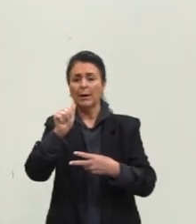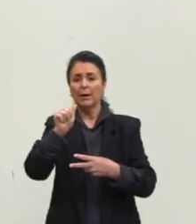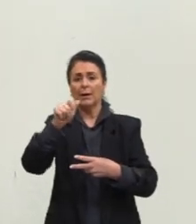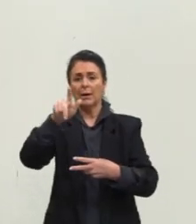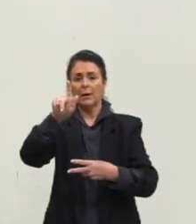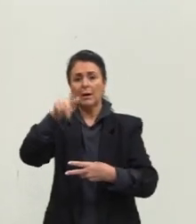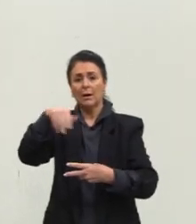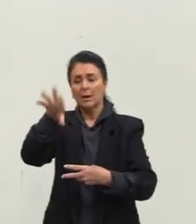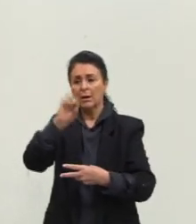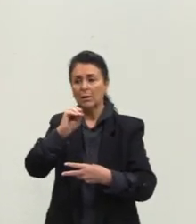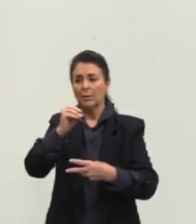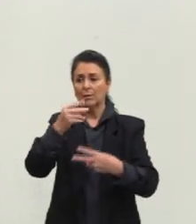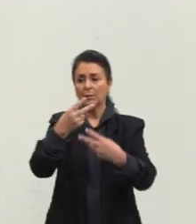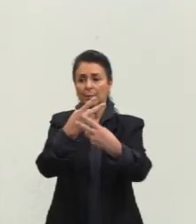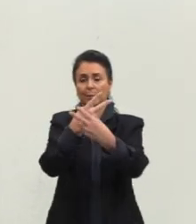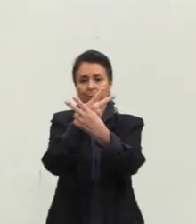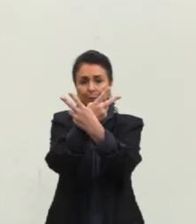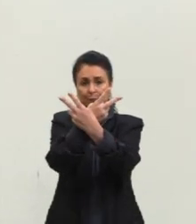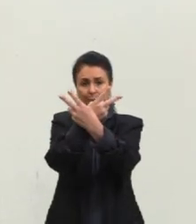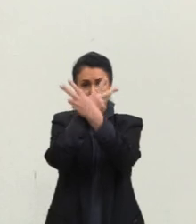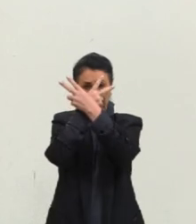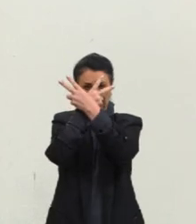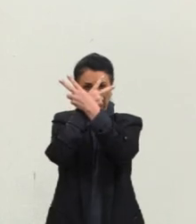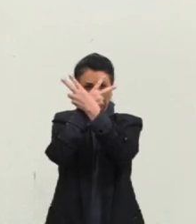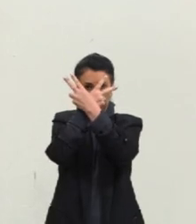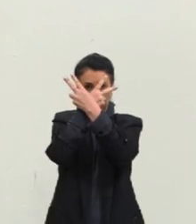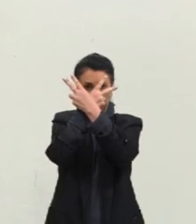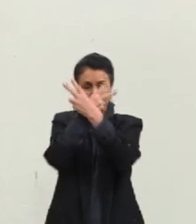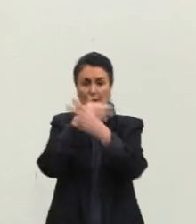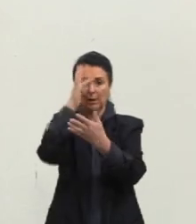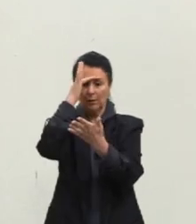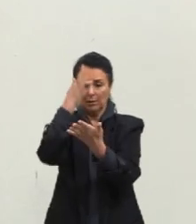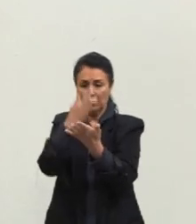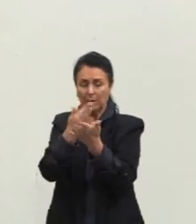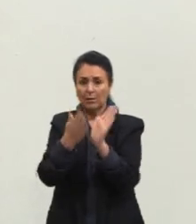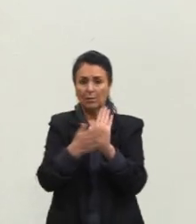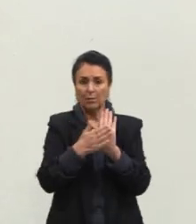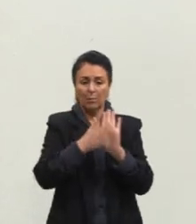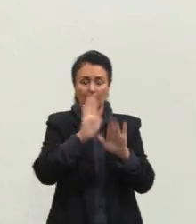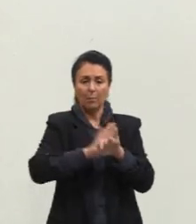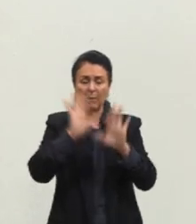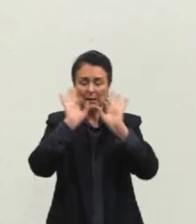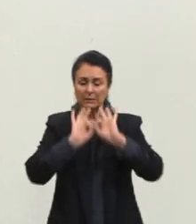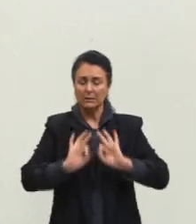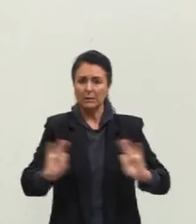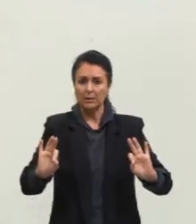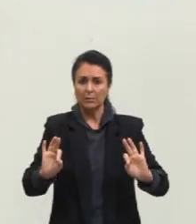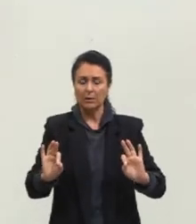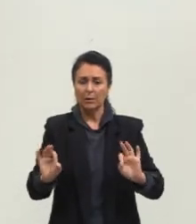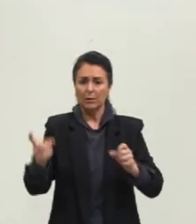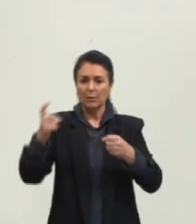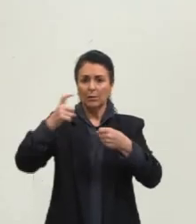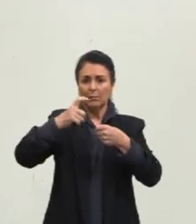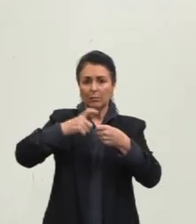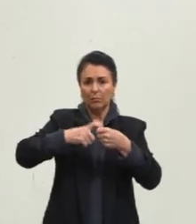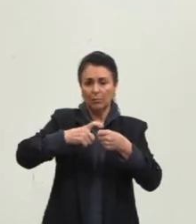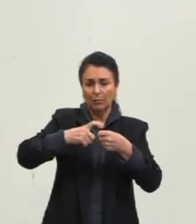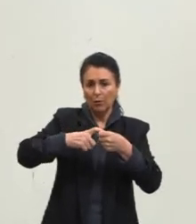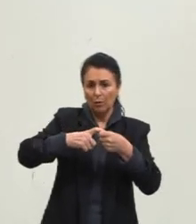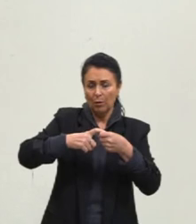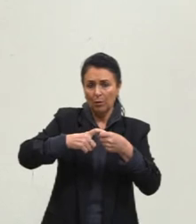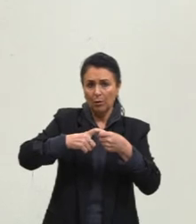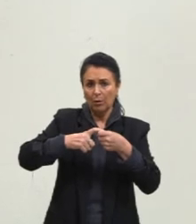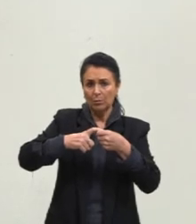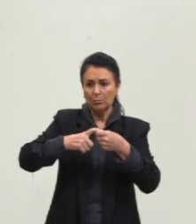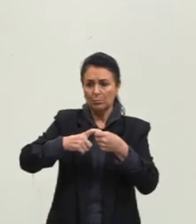sua origem. Lutero propõe uma fé cristã que seja mais simples, que volte aos seus